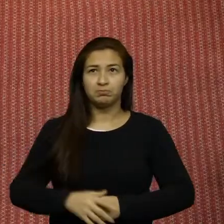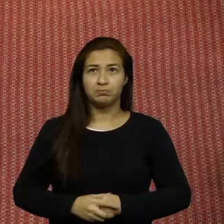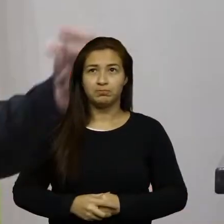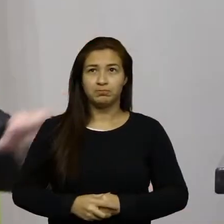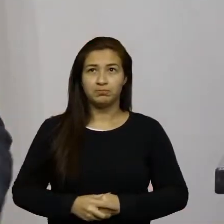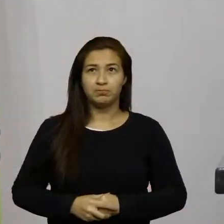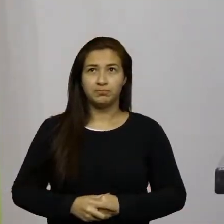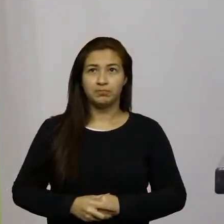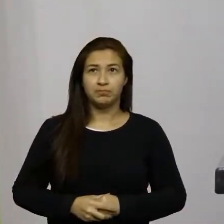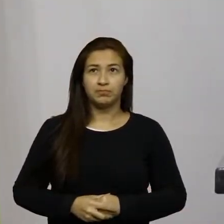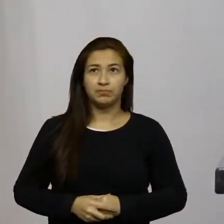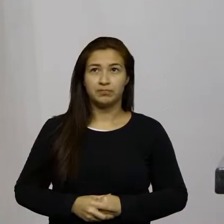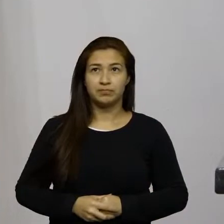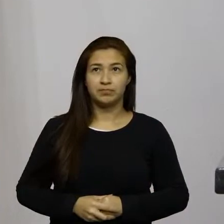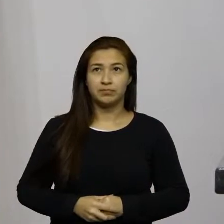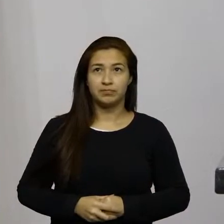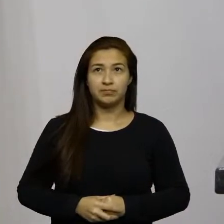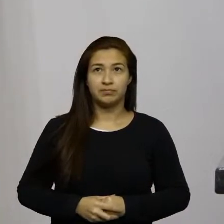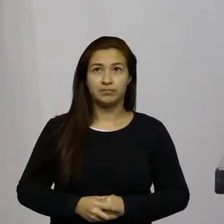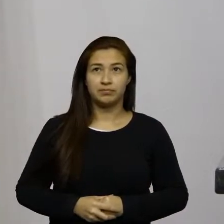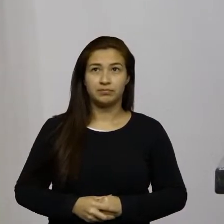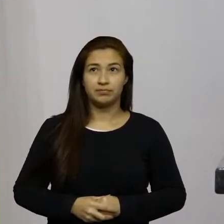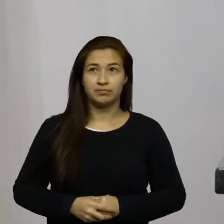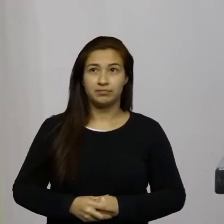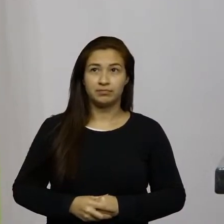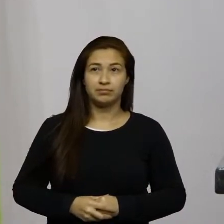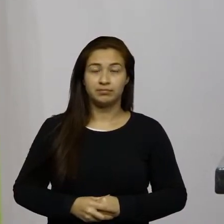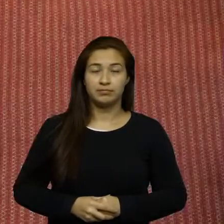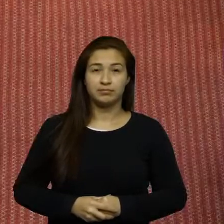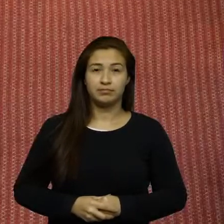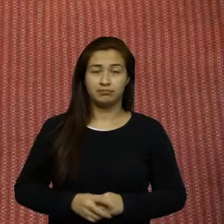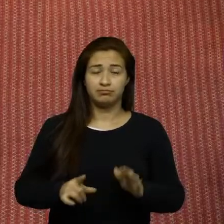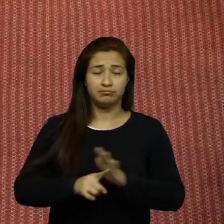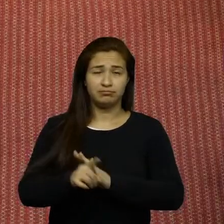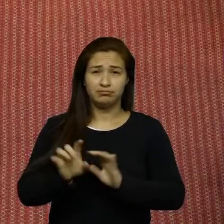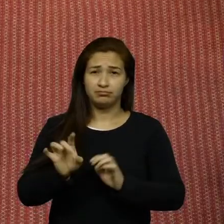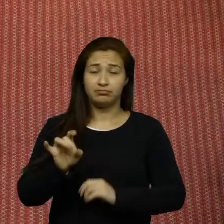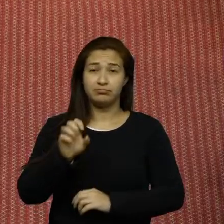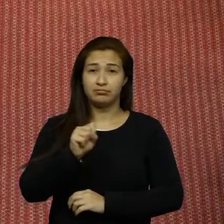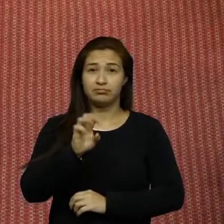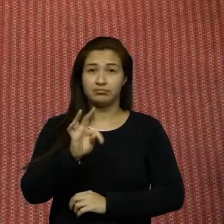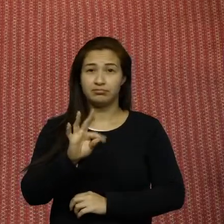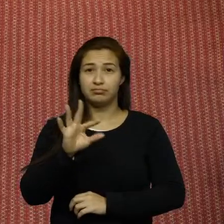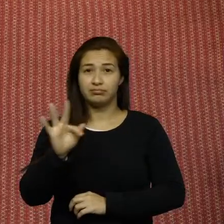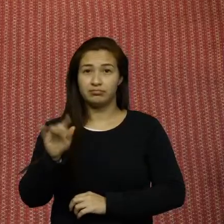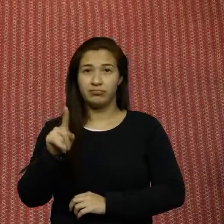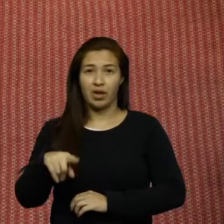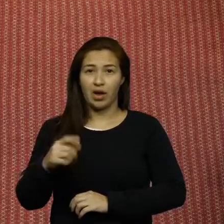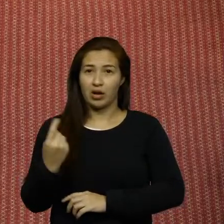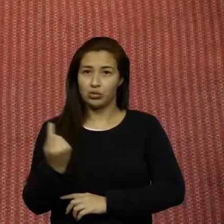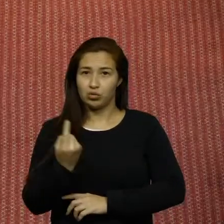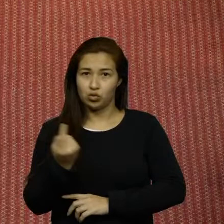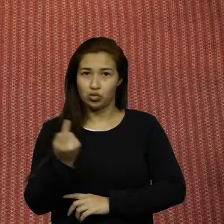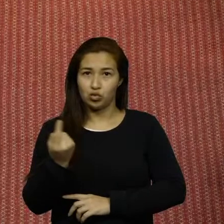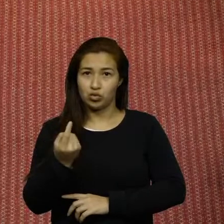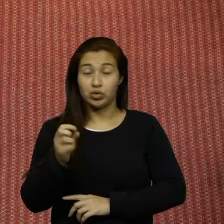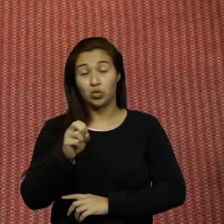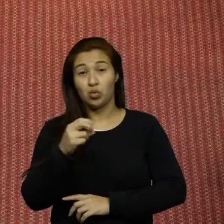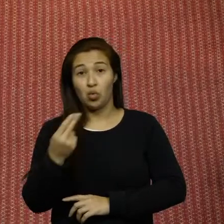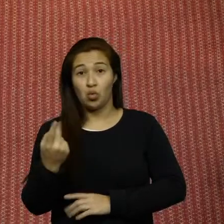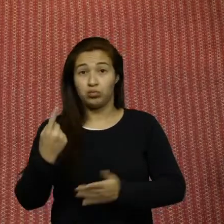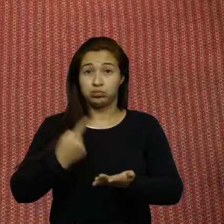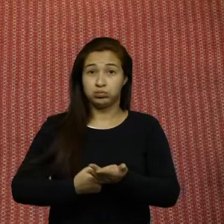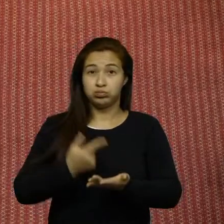com algum esse o questionamento se o STF ele vem de chapa pura ou ele vem coligado com mais um